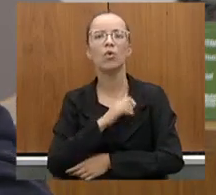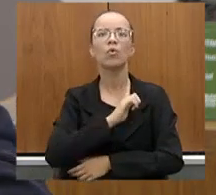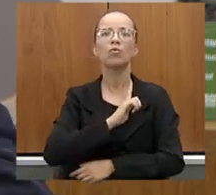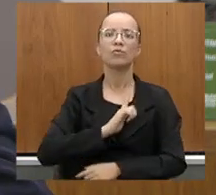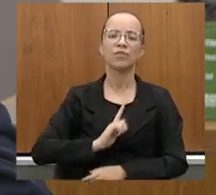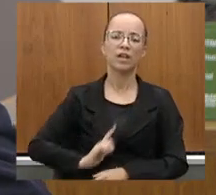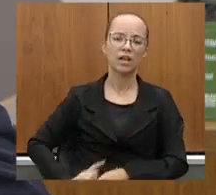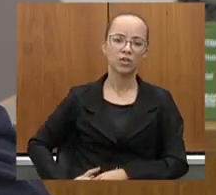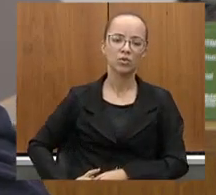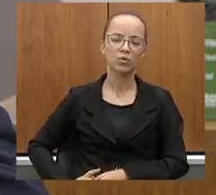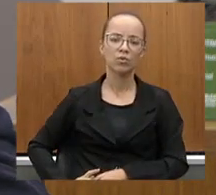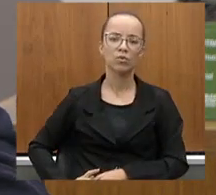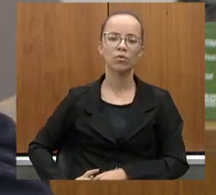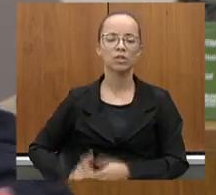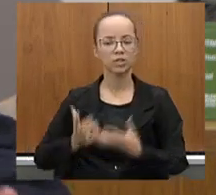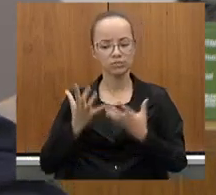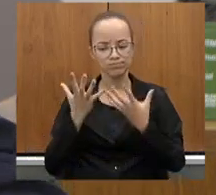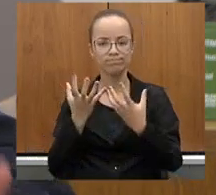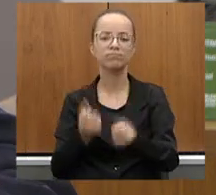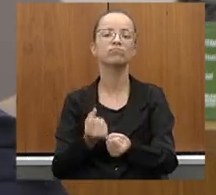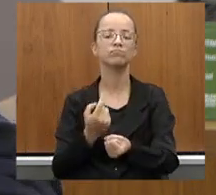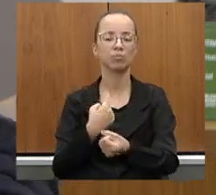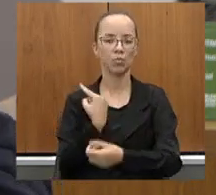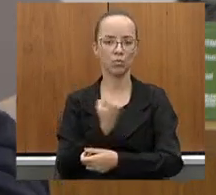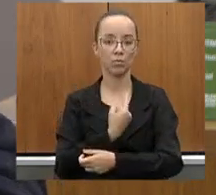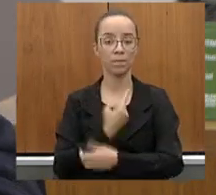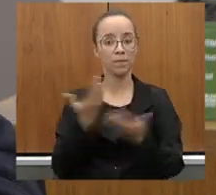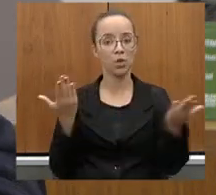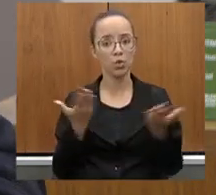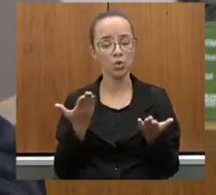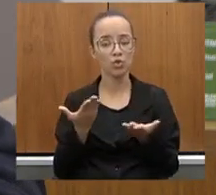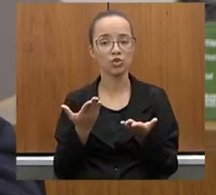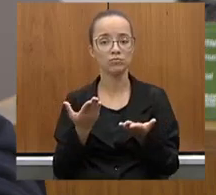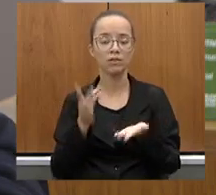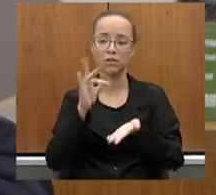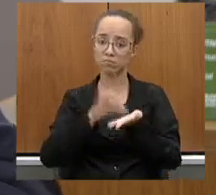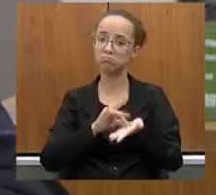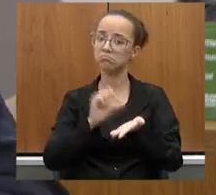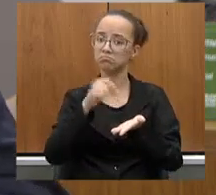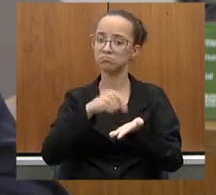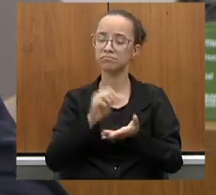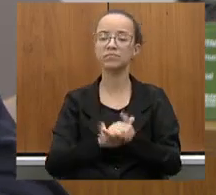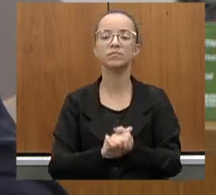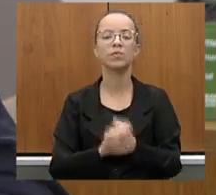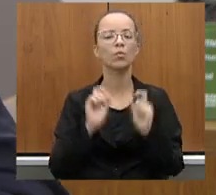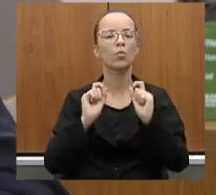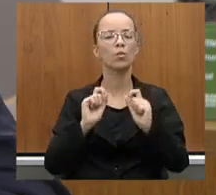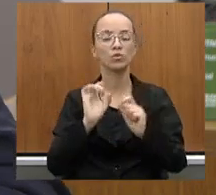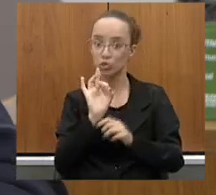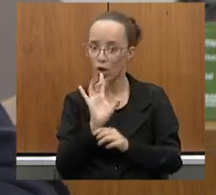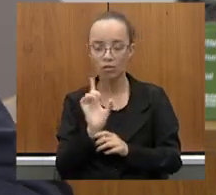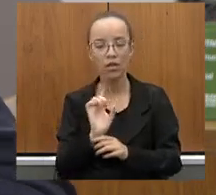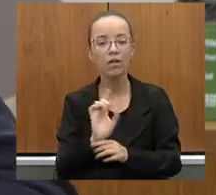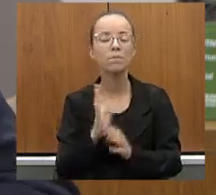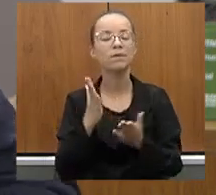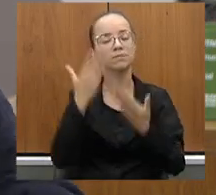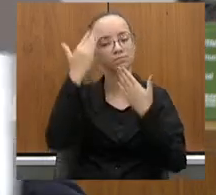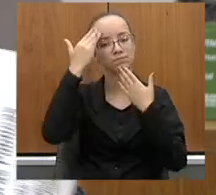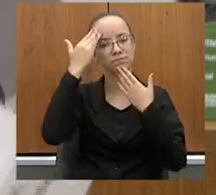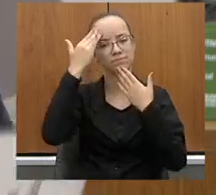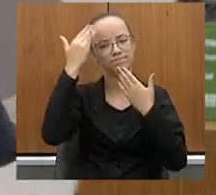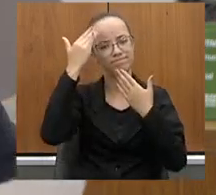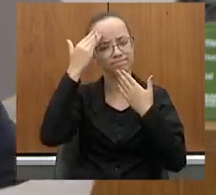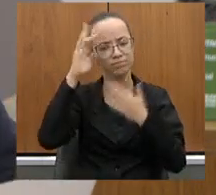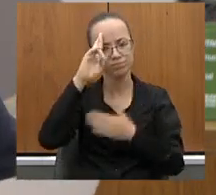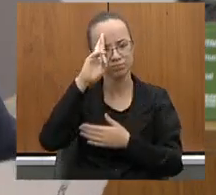que pôde nos atender. E hoje já é uma realidade. Não somente isto, também quero agradecer muito